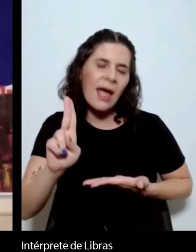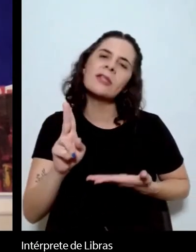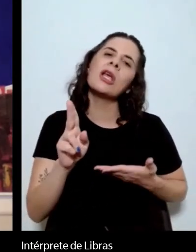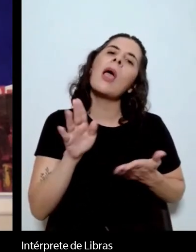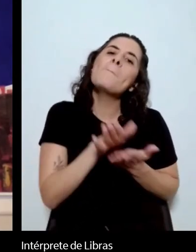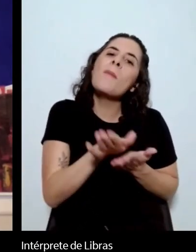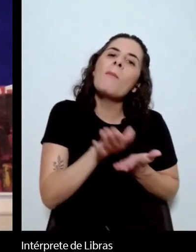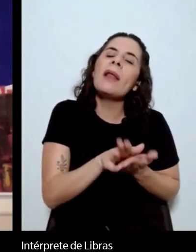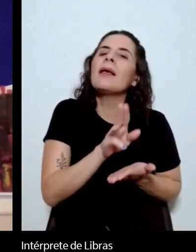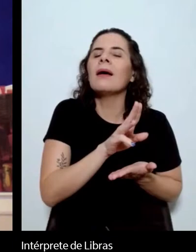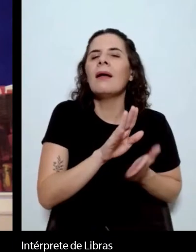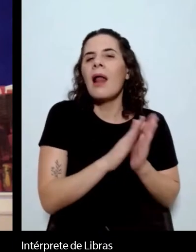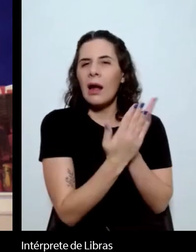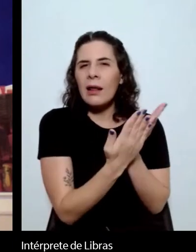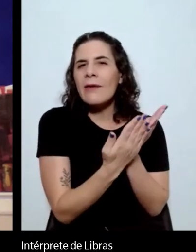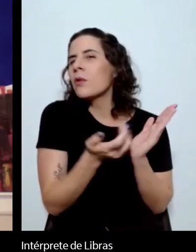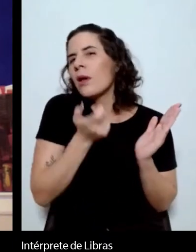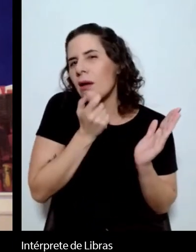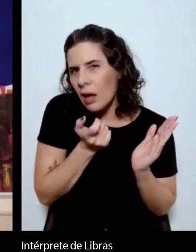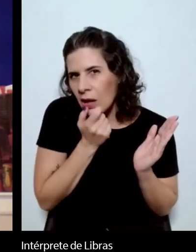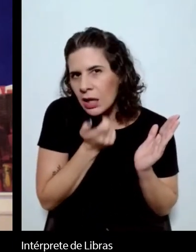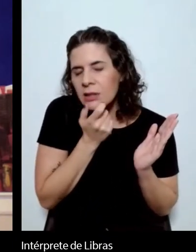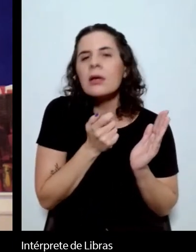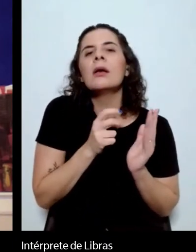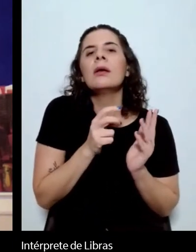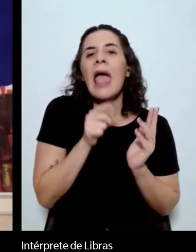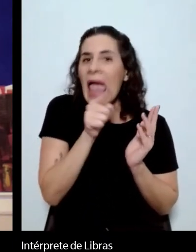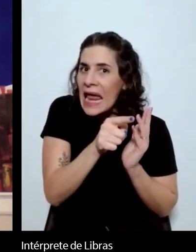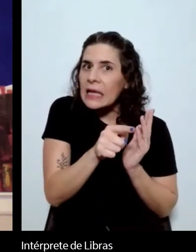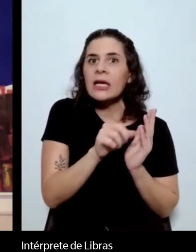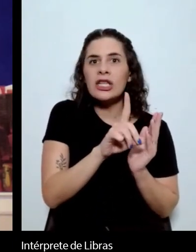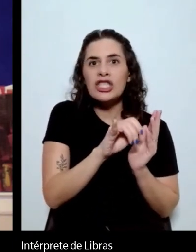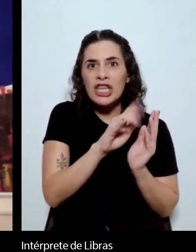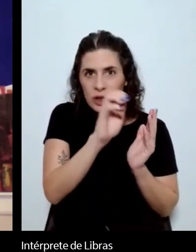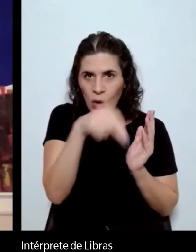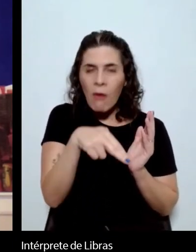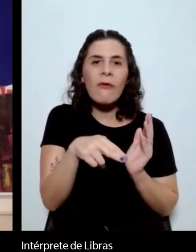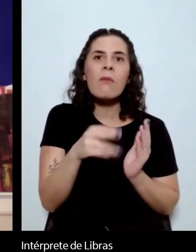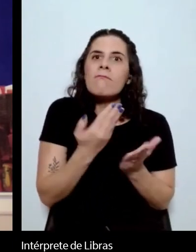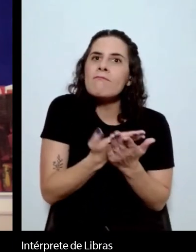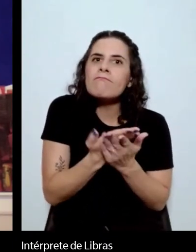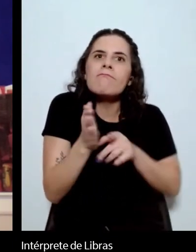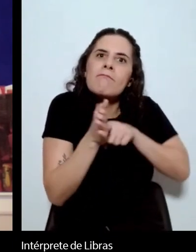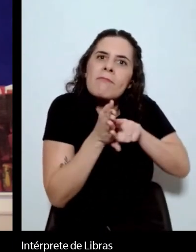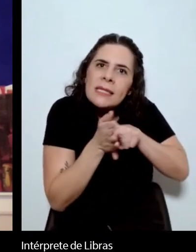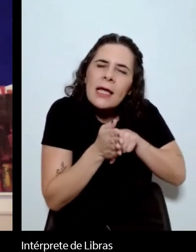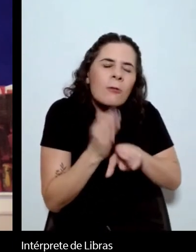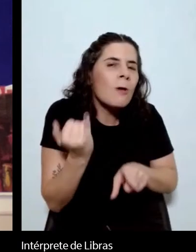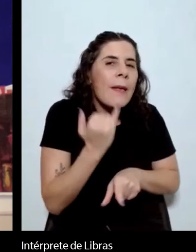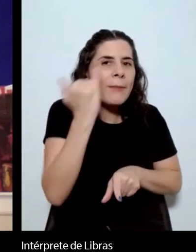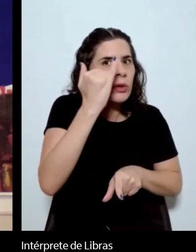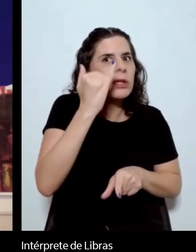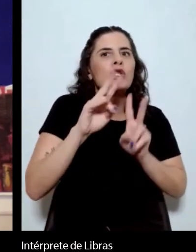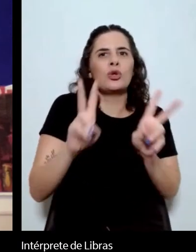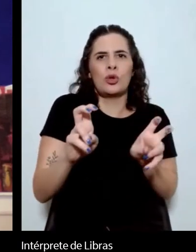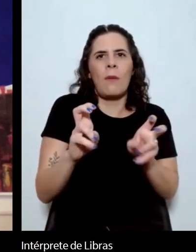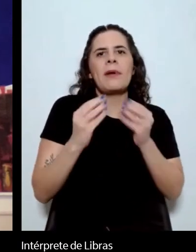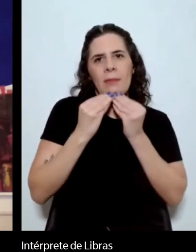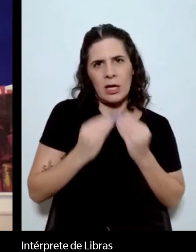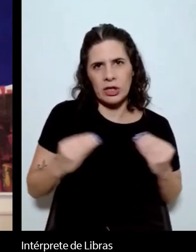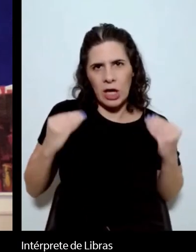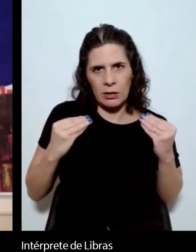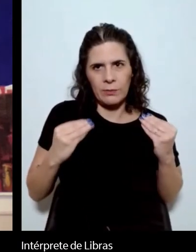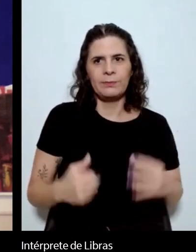Paul Dixon se tornou um dos estudiosos mais importantes sobre Machado de Assis, ainda muito ativo. E